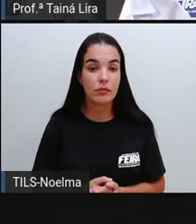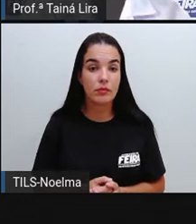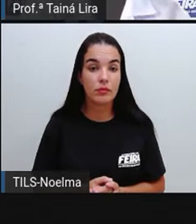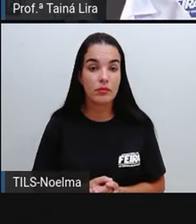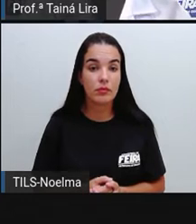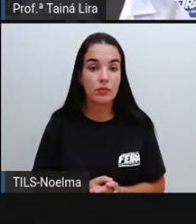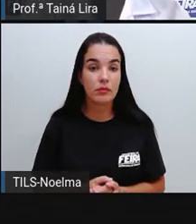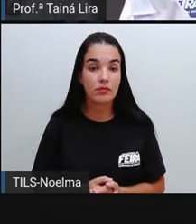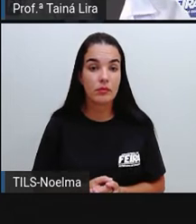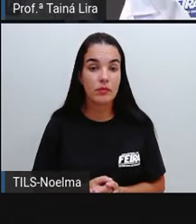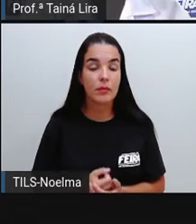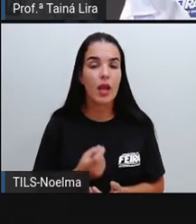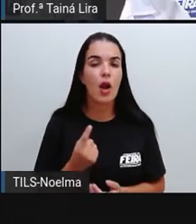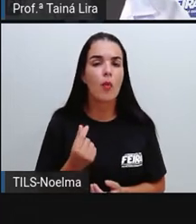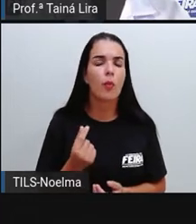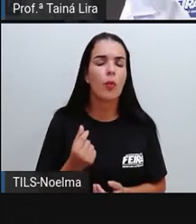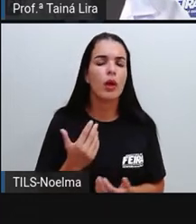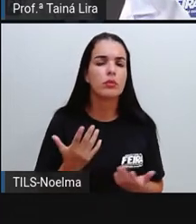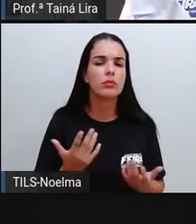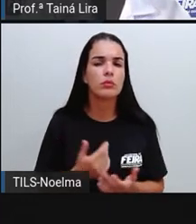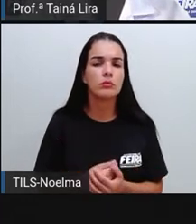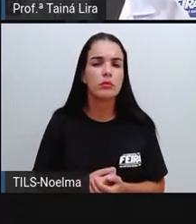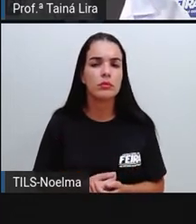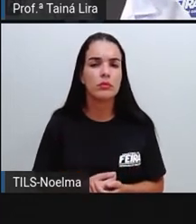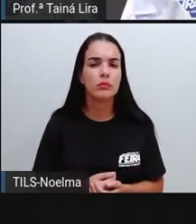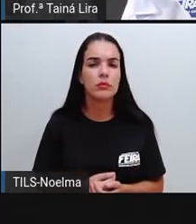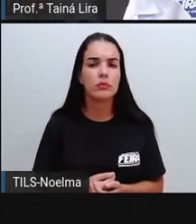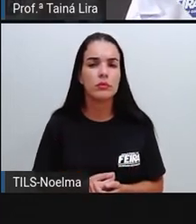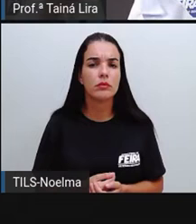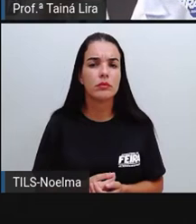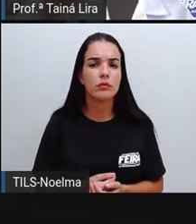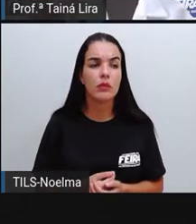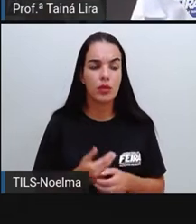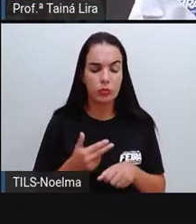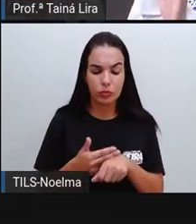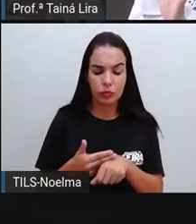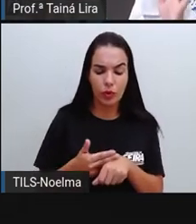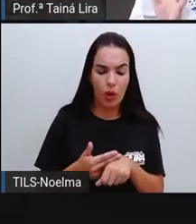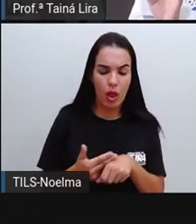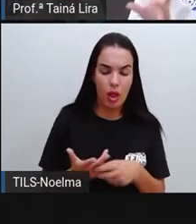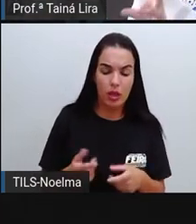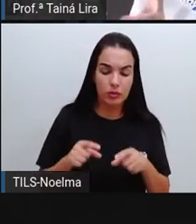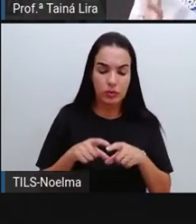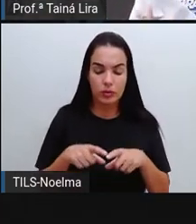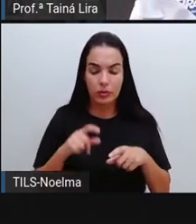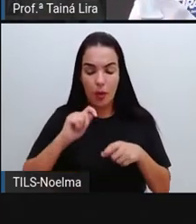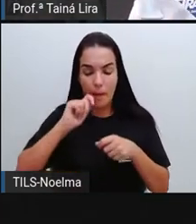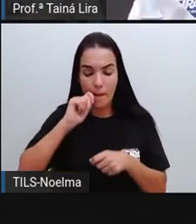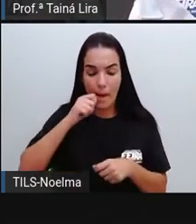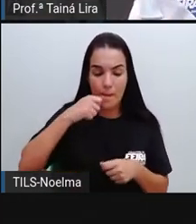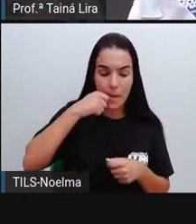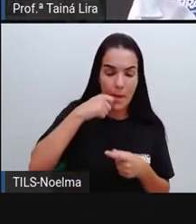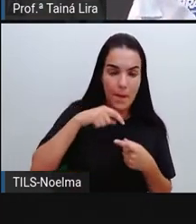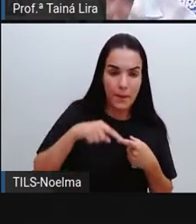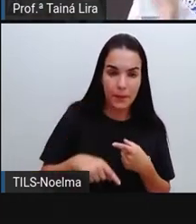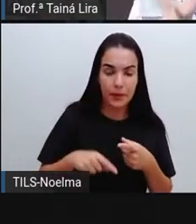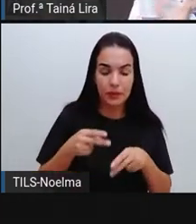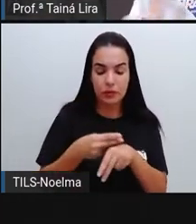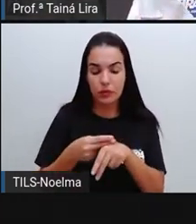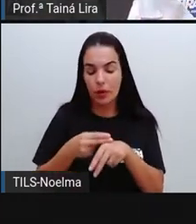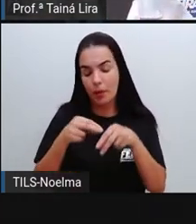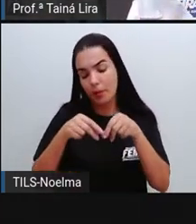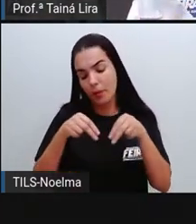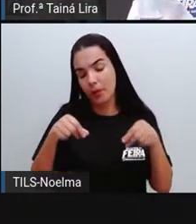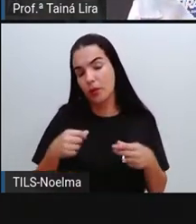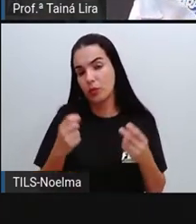tá? Então, quanto é que custa ele e o chocolate, né, da caixa, os bumbuns ali? Quanto é